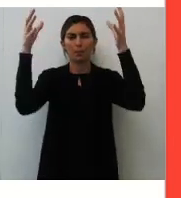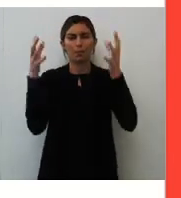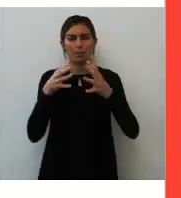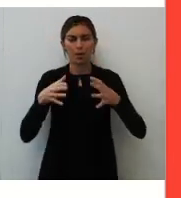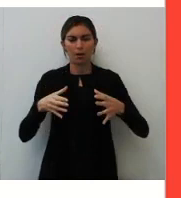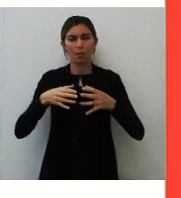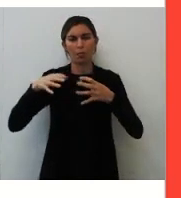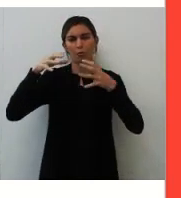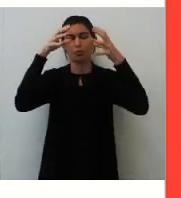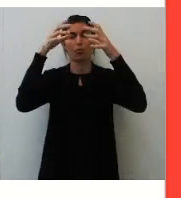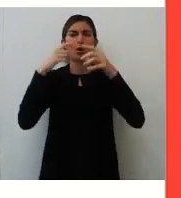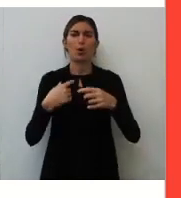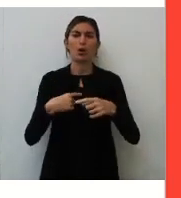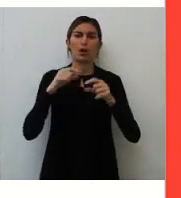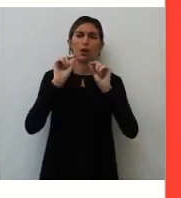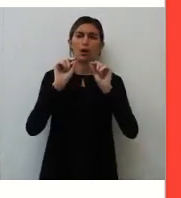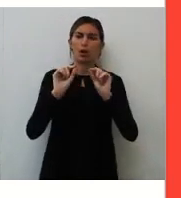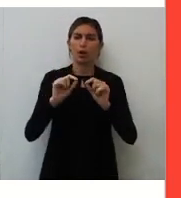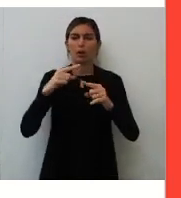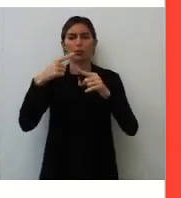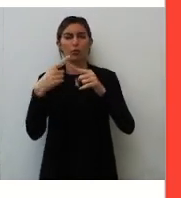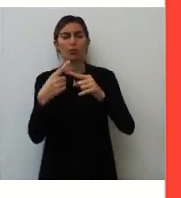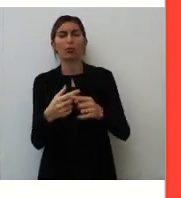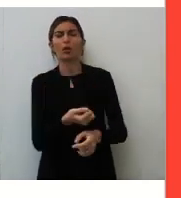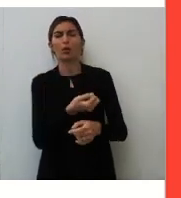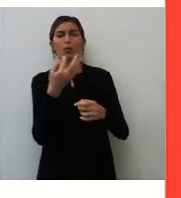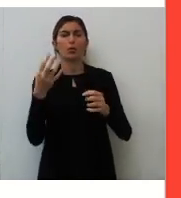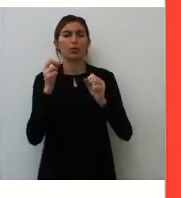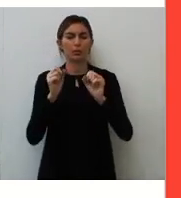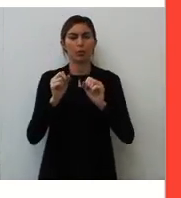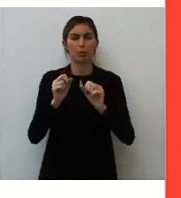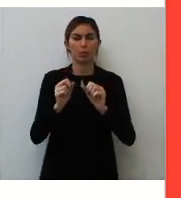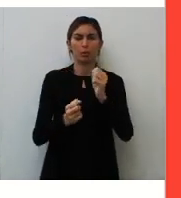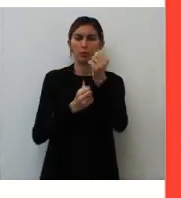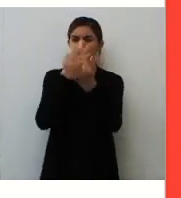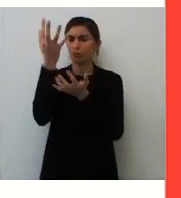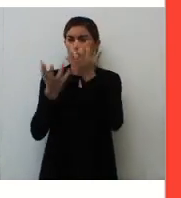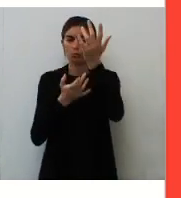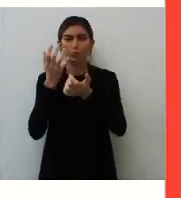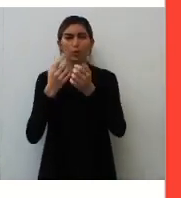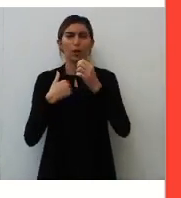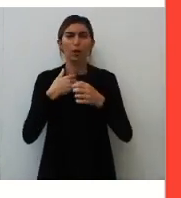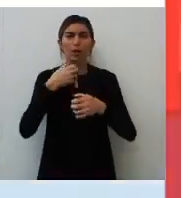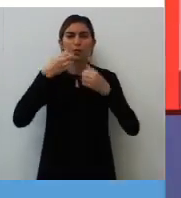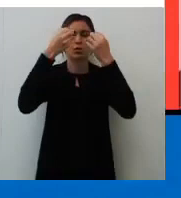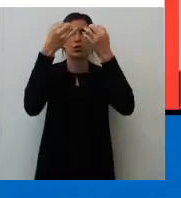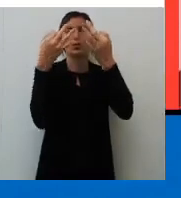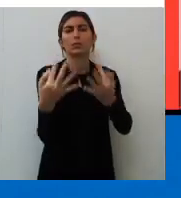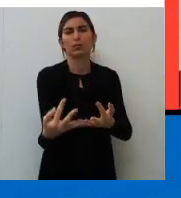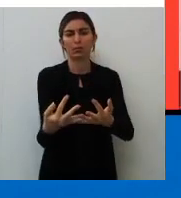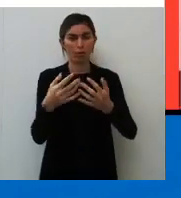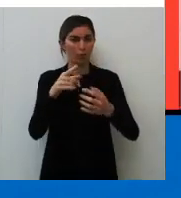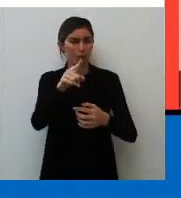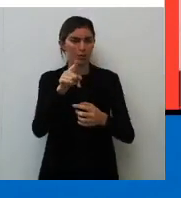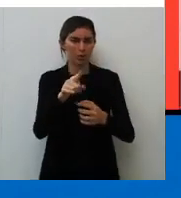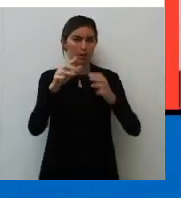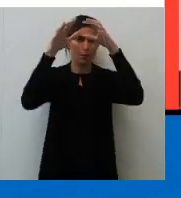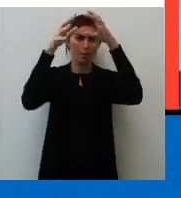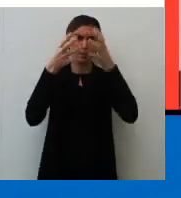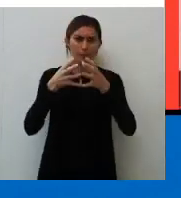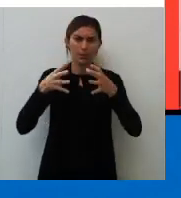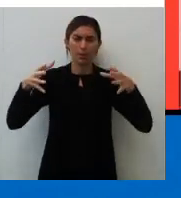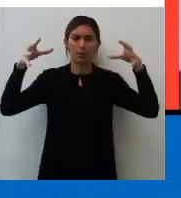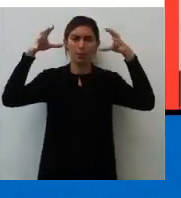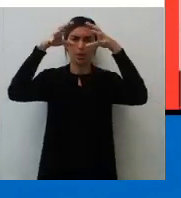pois, porquanto... Qualquer uma serve aí, ó. Podem causar incêndios. Eu tô dando uma explicação. Olha, você não solta balões